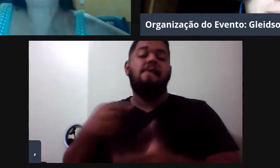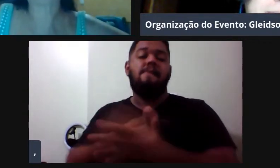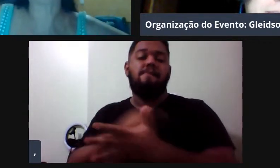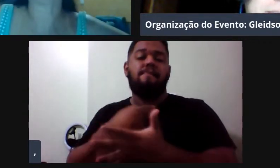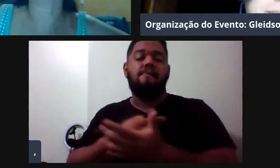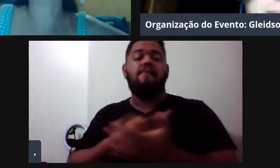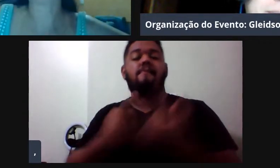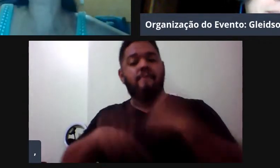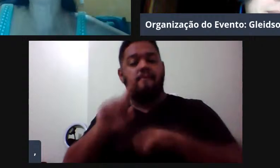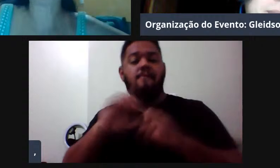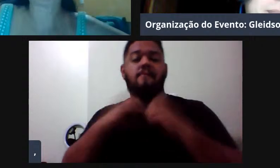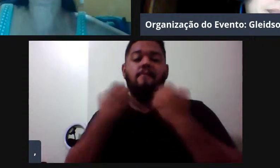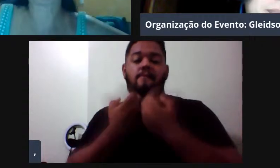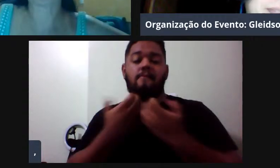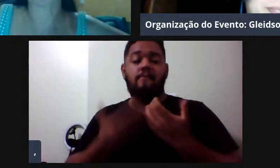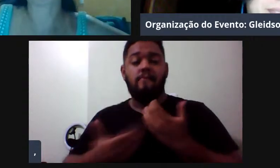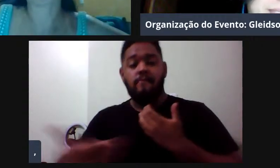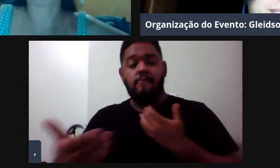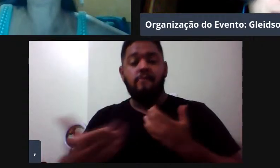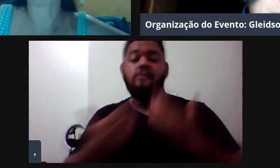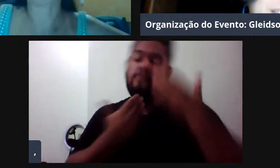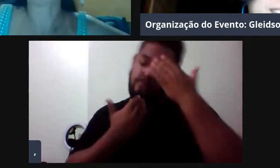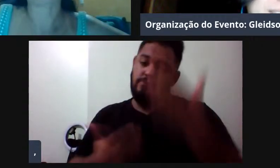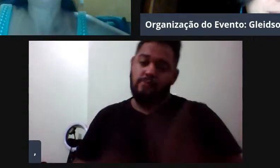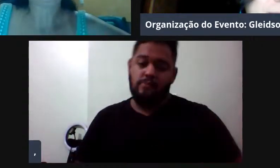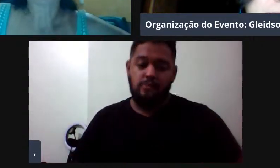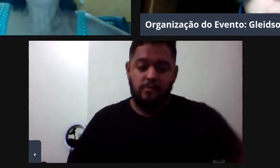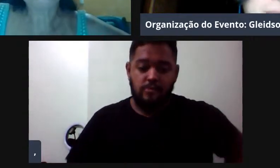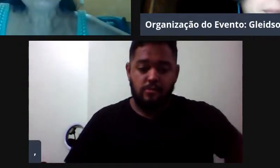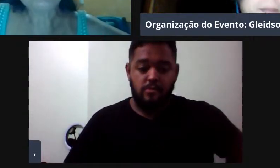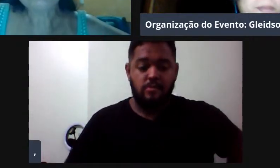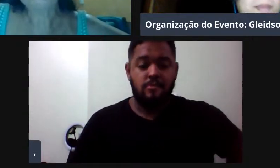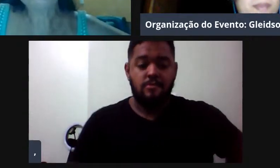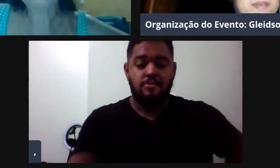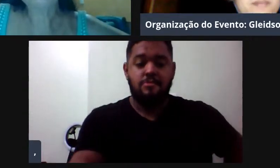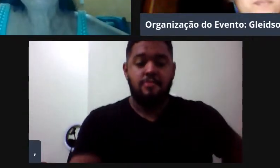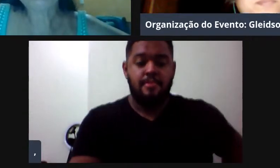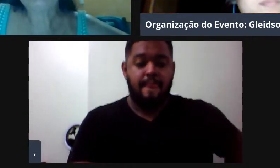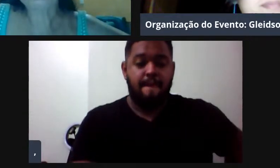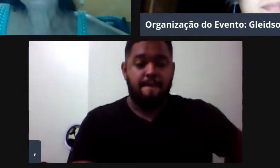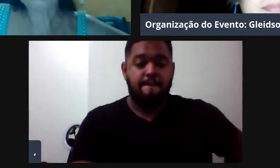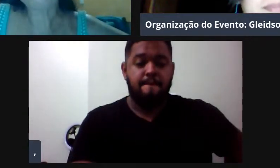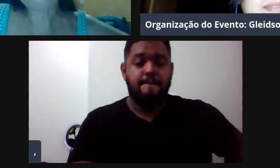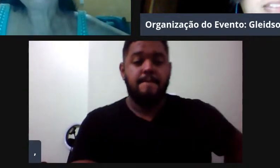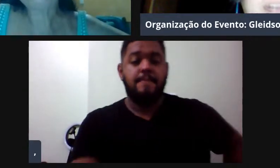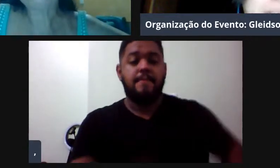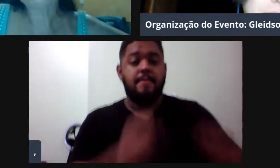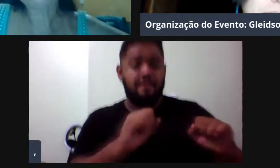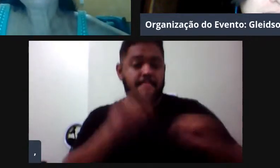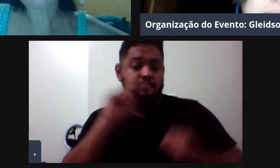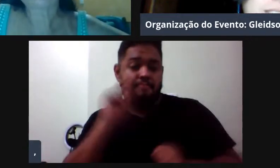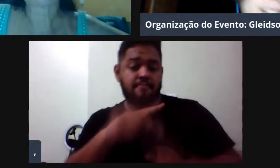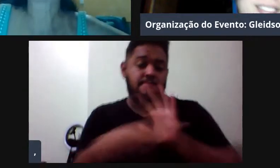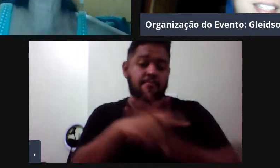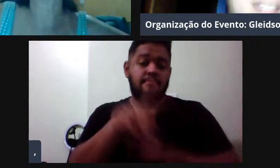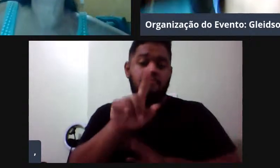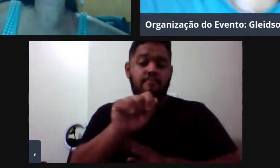vocês no evento, tá bom? Obrigada. Obrigado. Posso assistir a do Gabriel? Como é que vai ser?